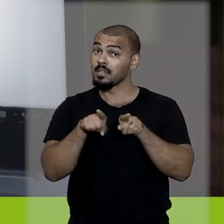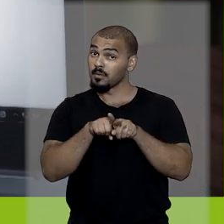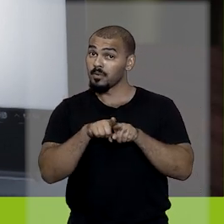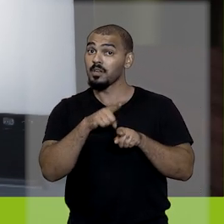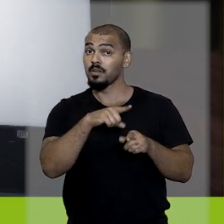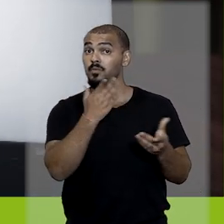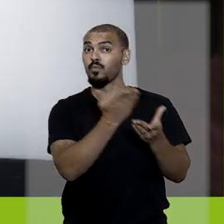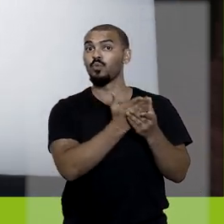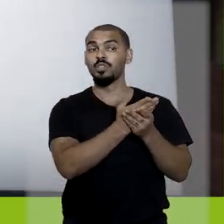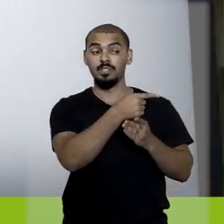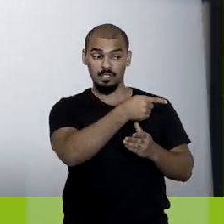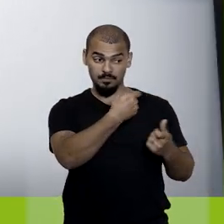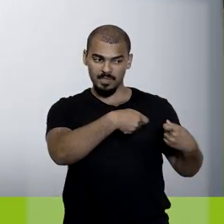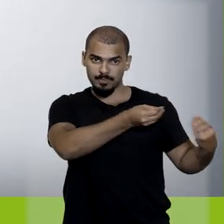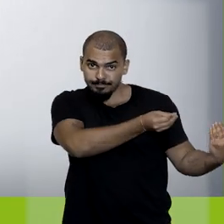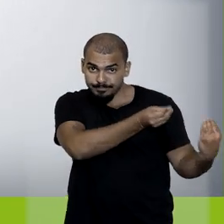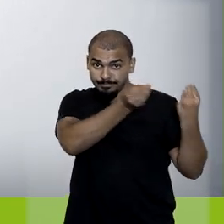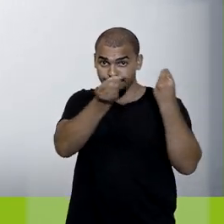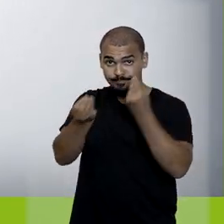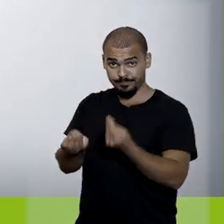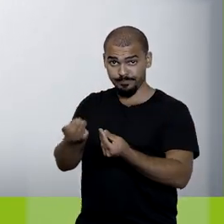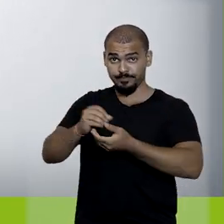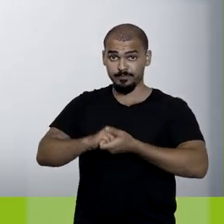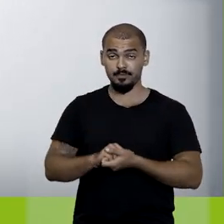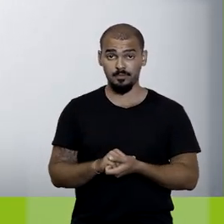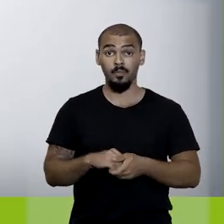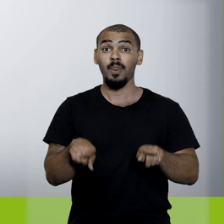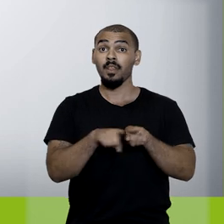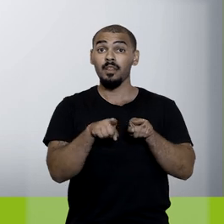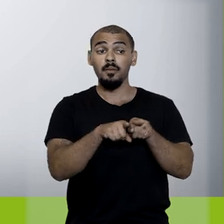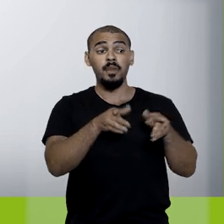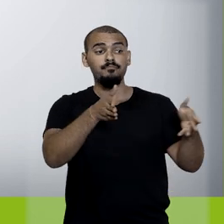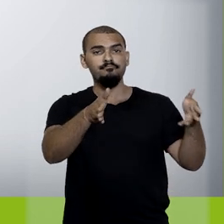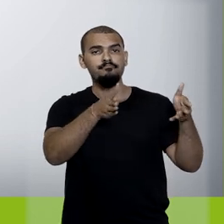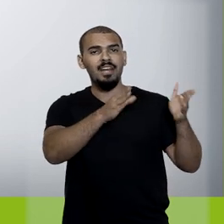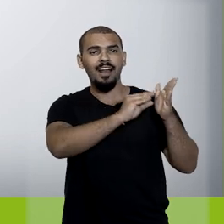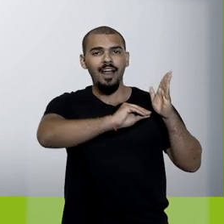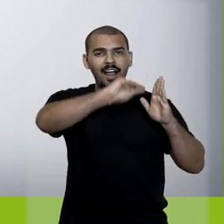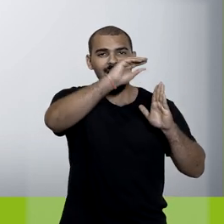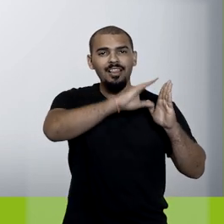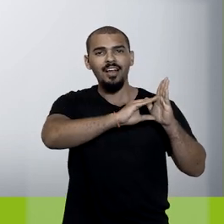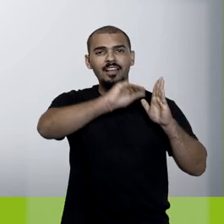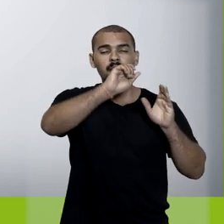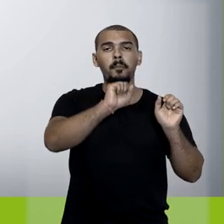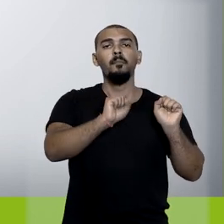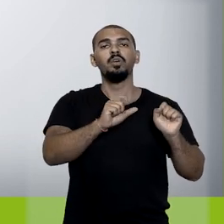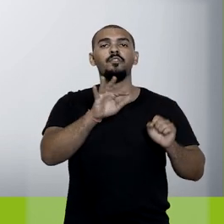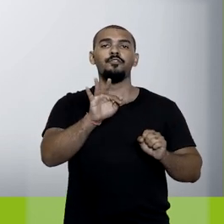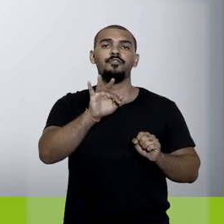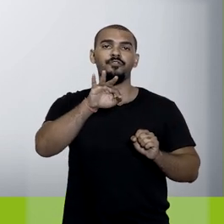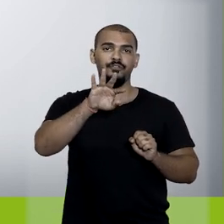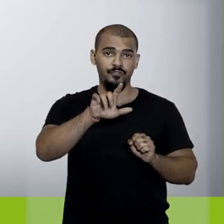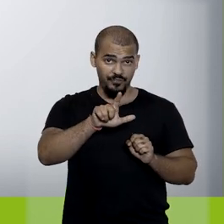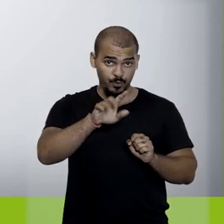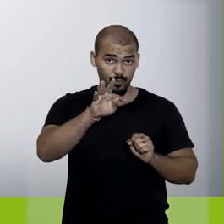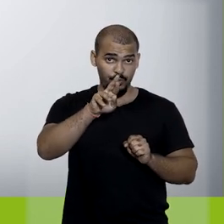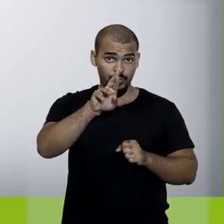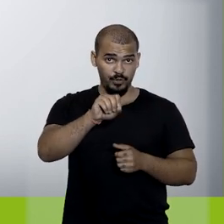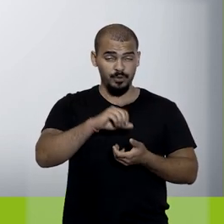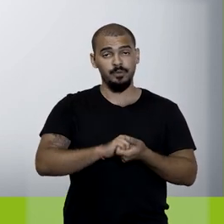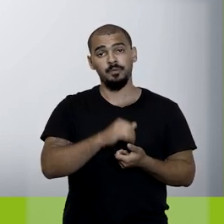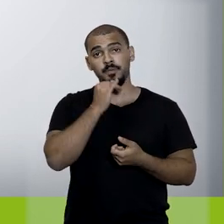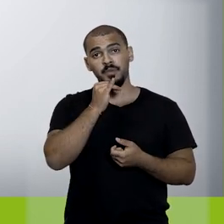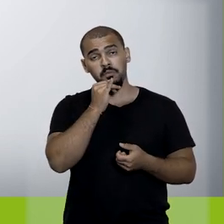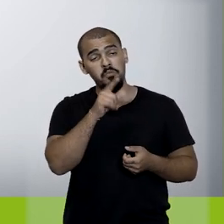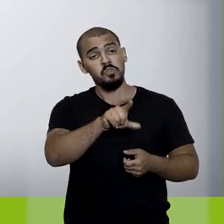e sobre os processos para devolver. Além disso, por meio deste calendário, o usuário pode filtrar a sua busca,